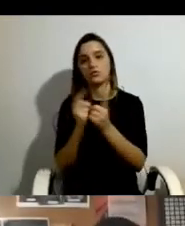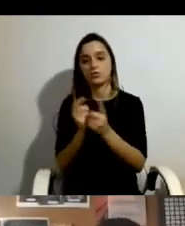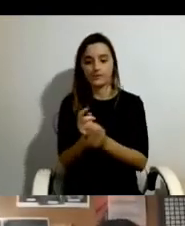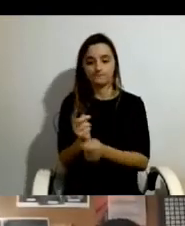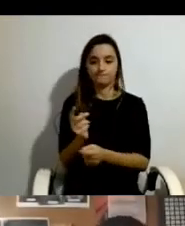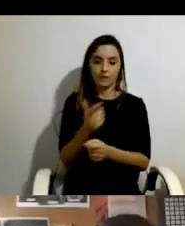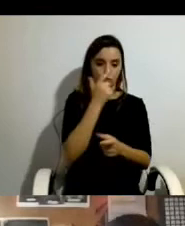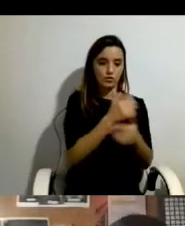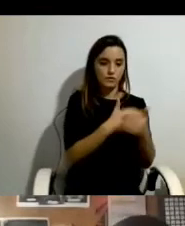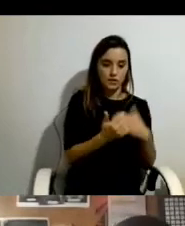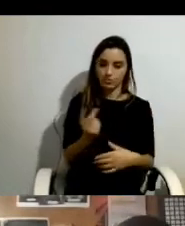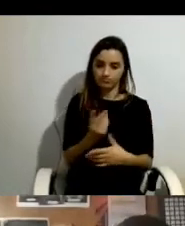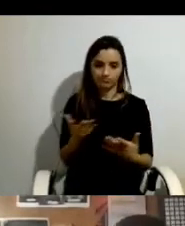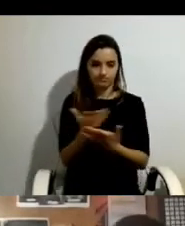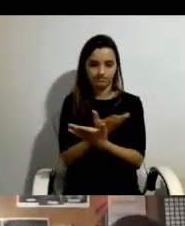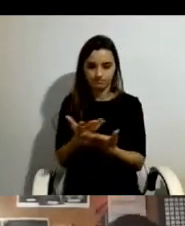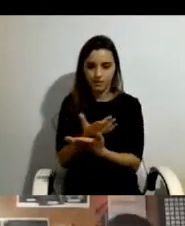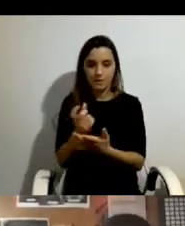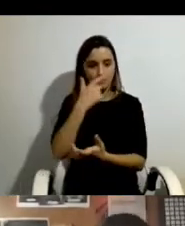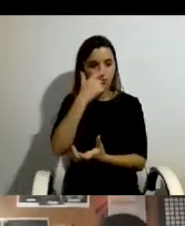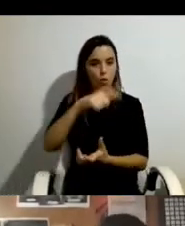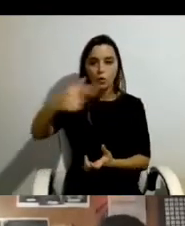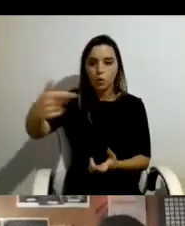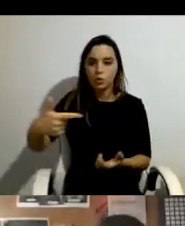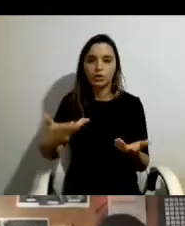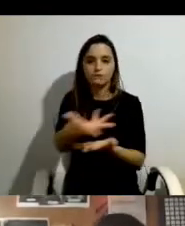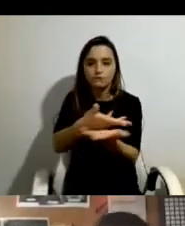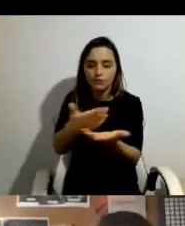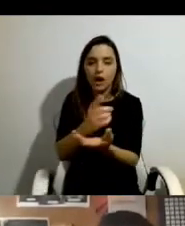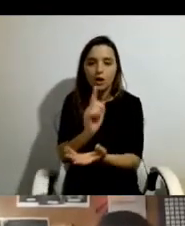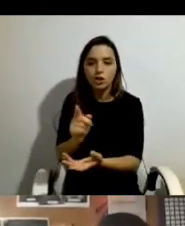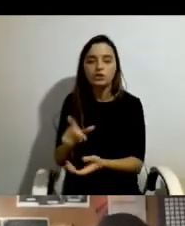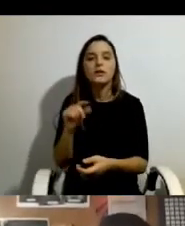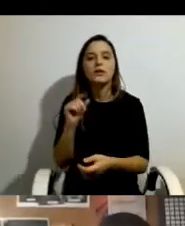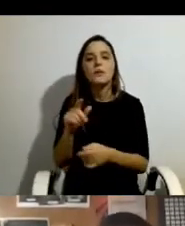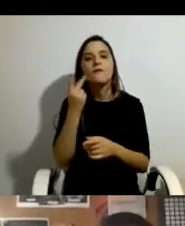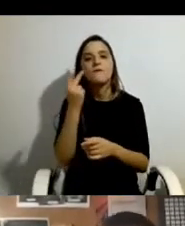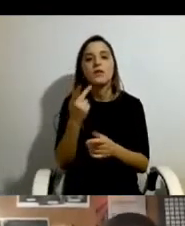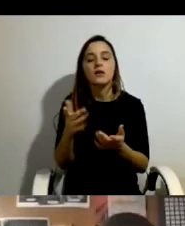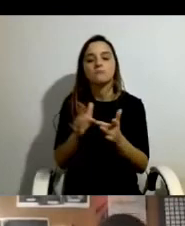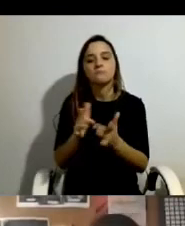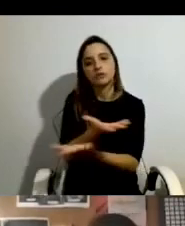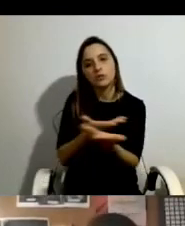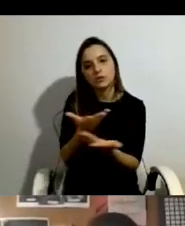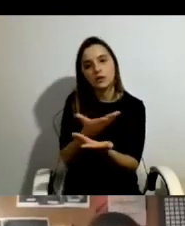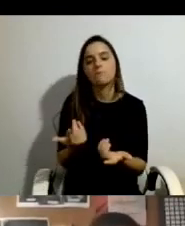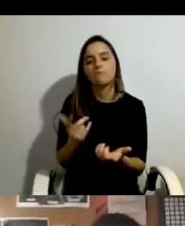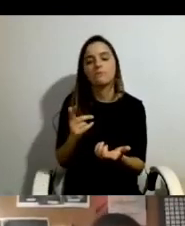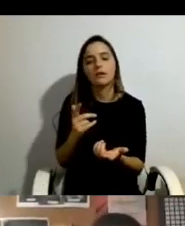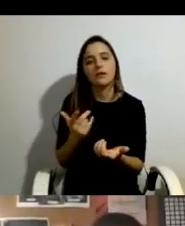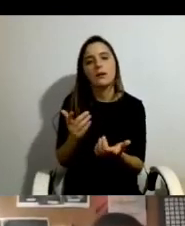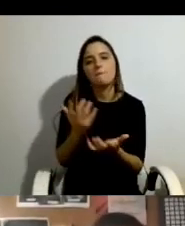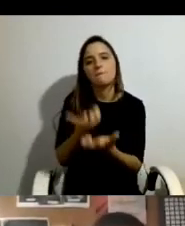assistentes pessoais têm com os outros e o impacto que têm na vida relacional. E, portanto, há aqui muito este reconhecimento